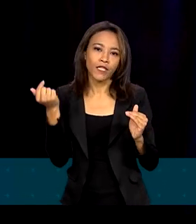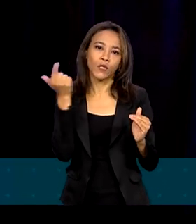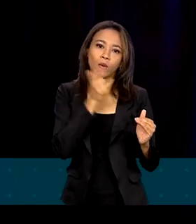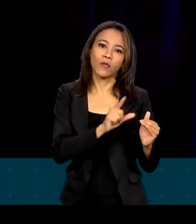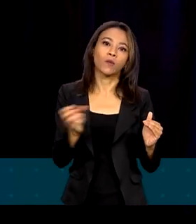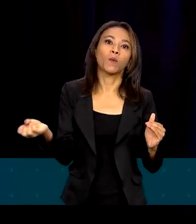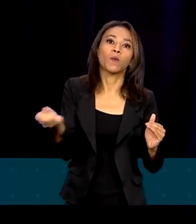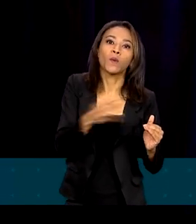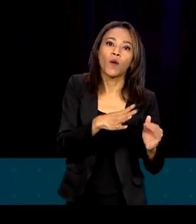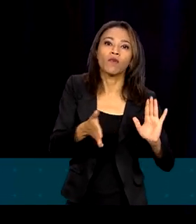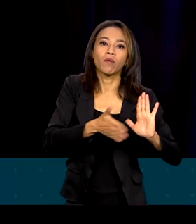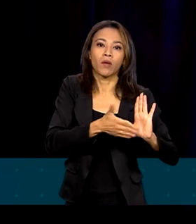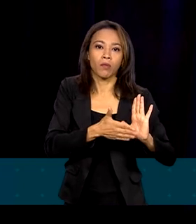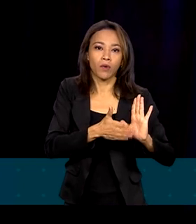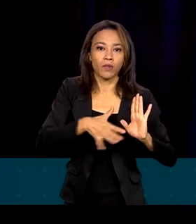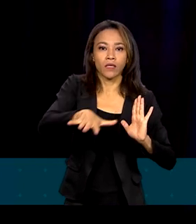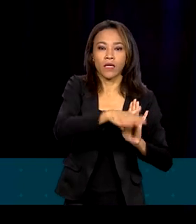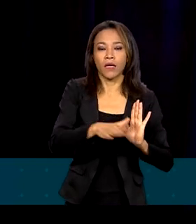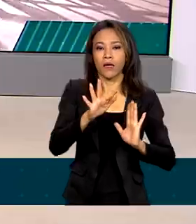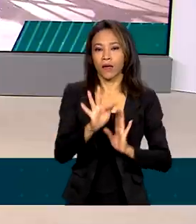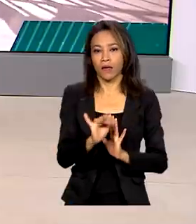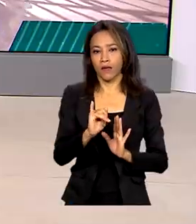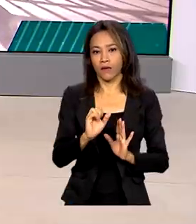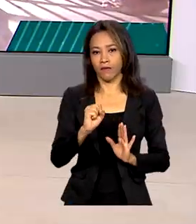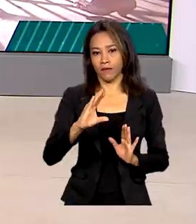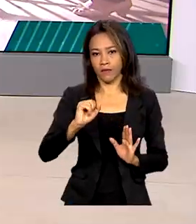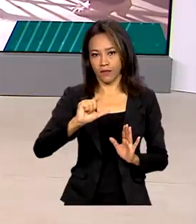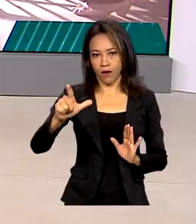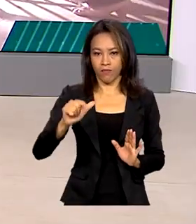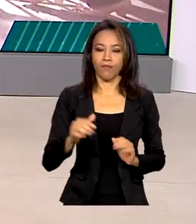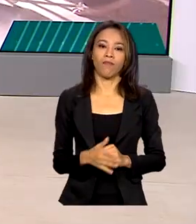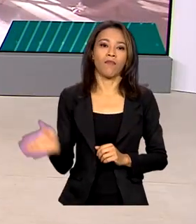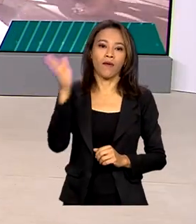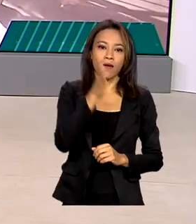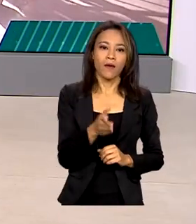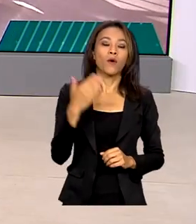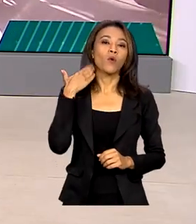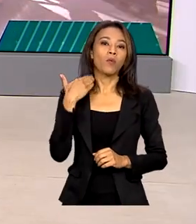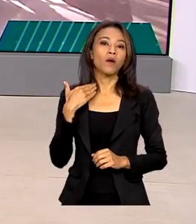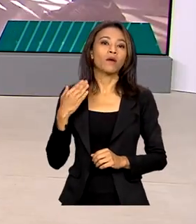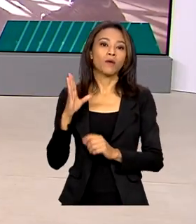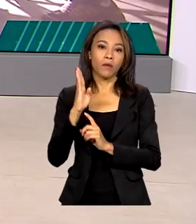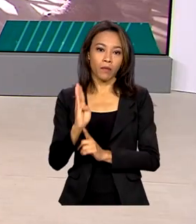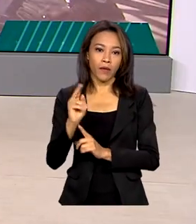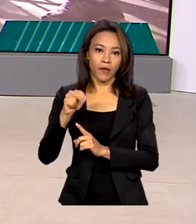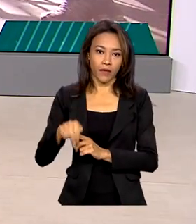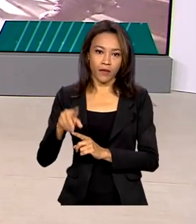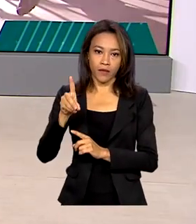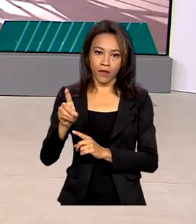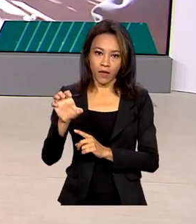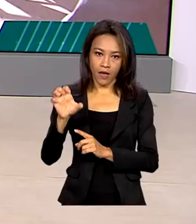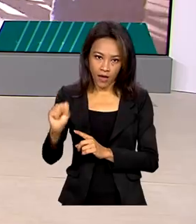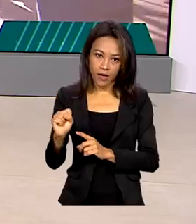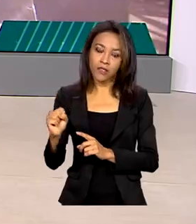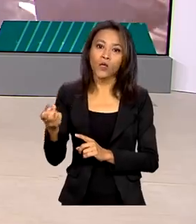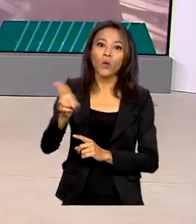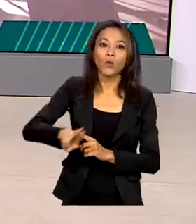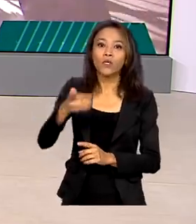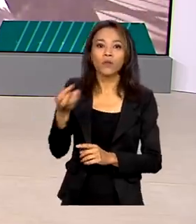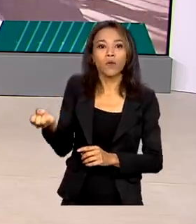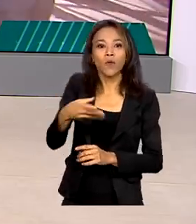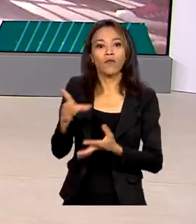fiscal superar essa dificuldade. E o BNDES está utilizando uma nova tecnologia para